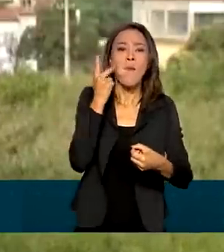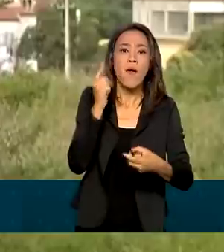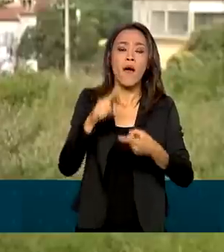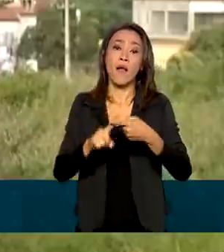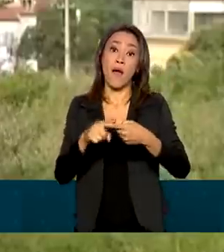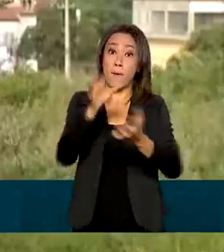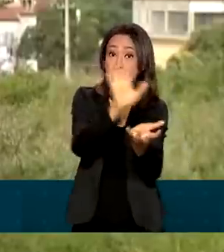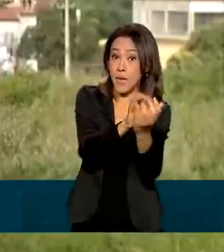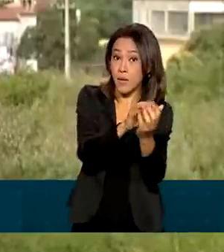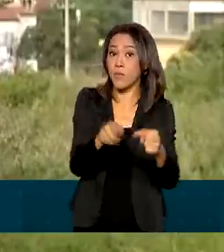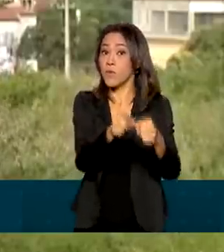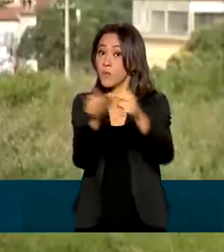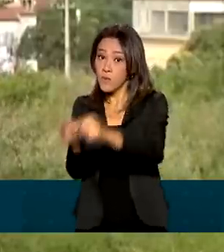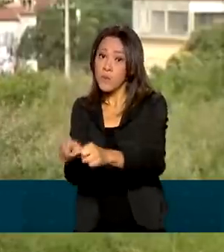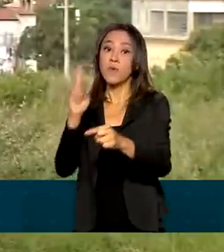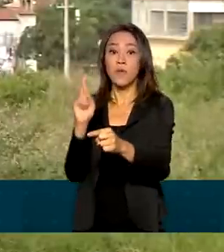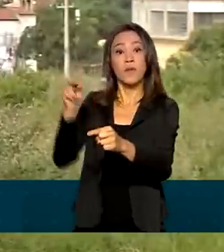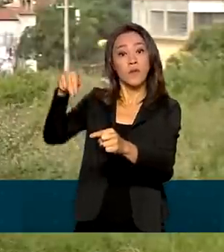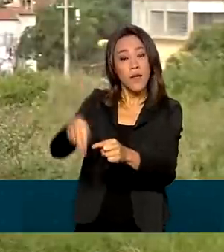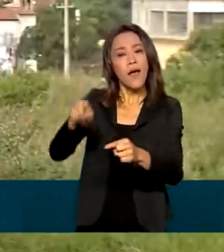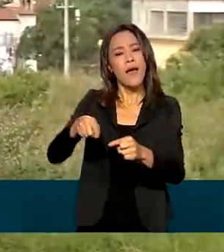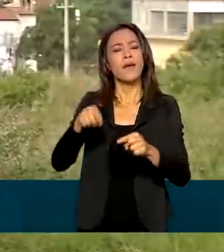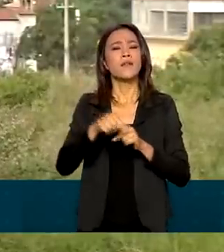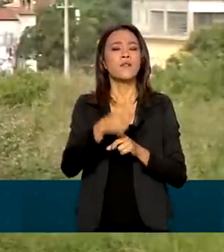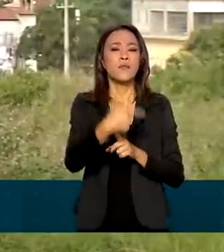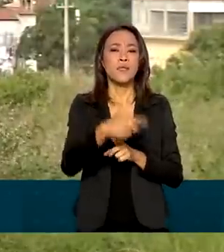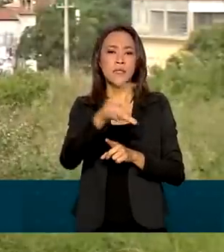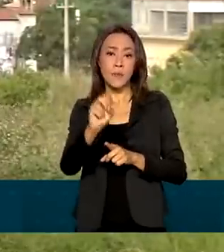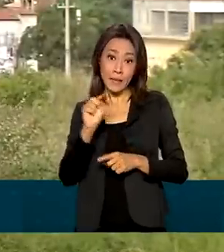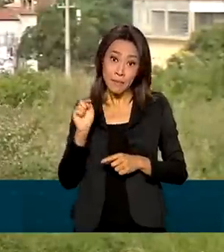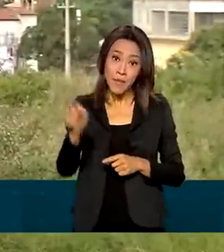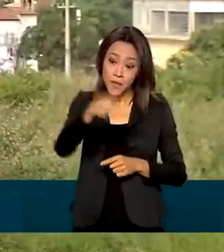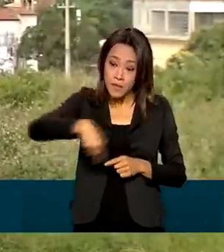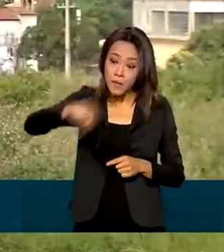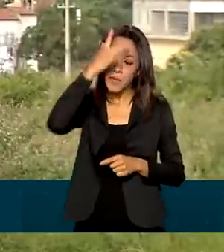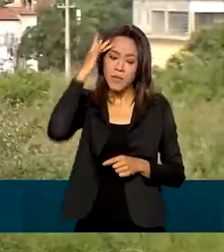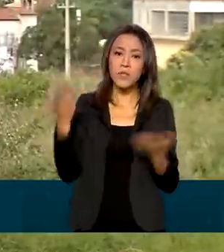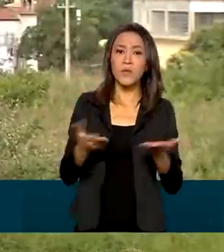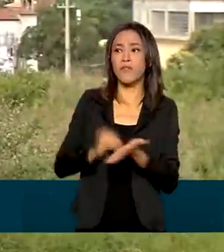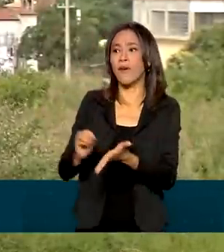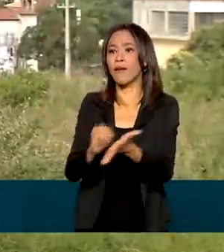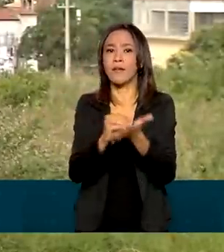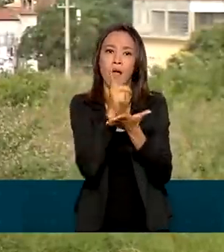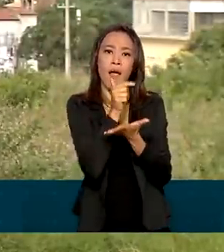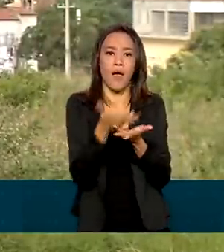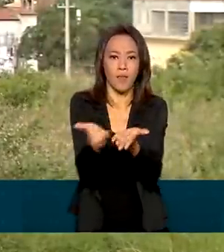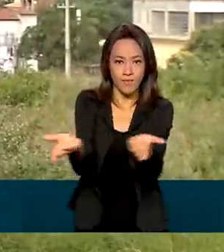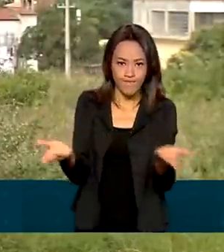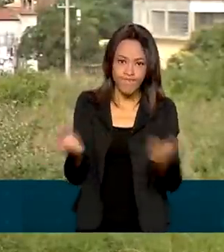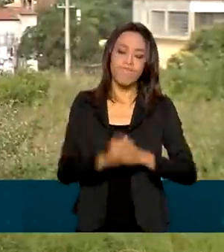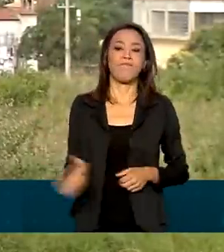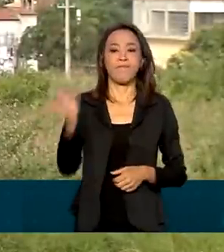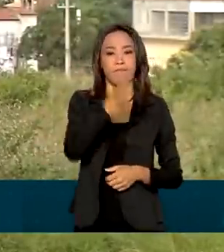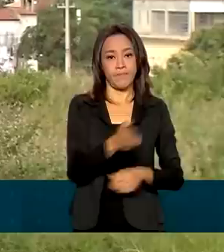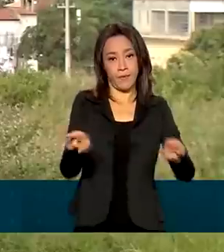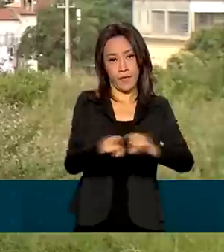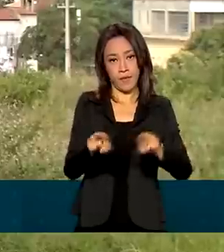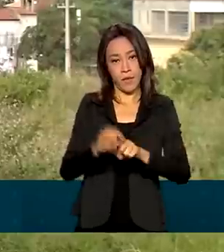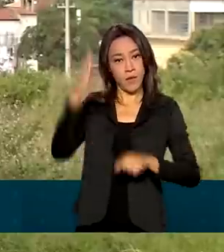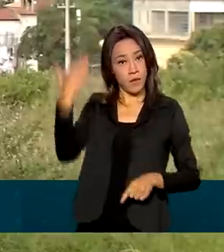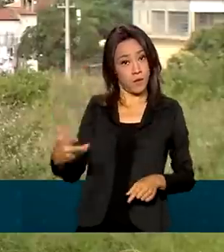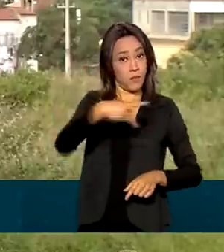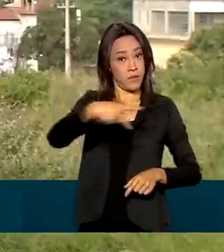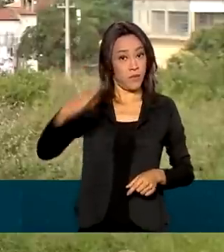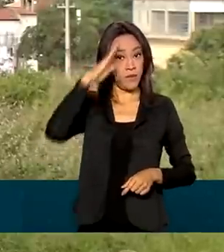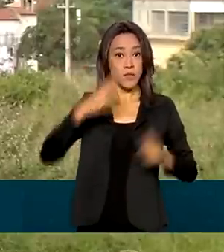mil pessoas que hoje convivem com a insegurança hídrica. Dani, hoje também o presidente faz uma visita técnica à barragem de